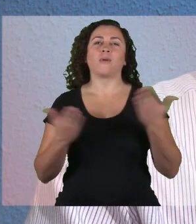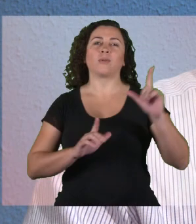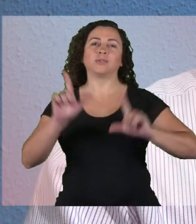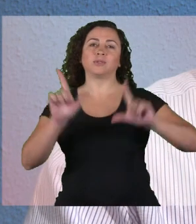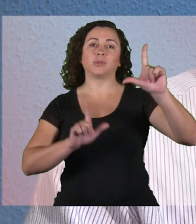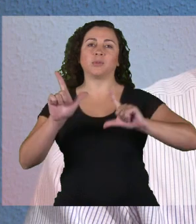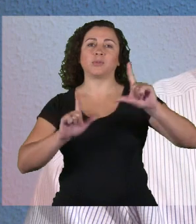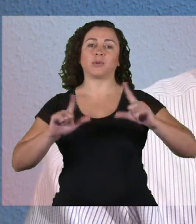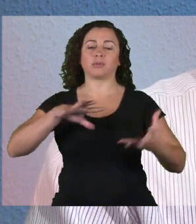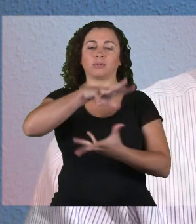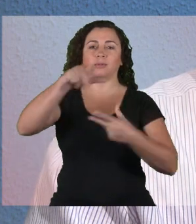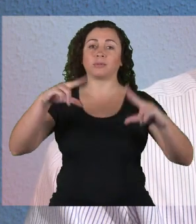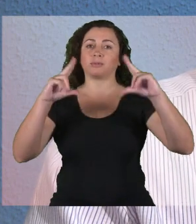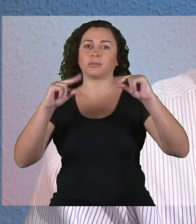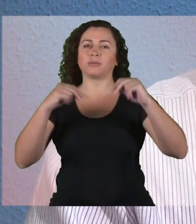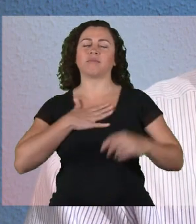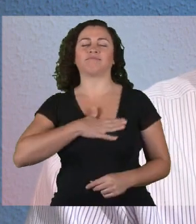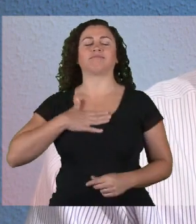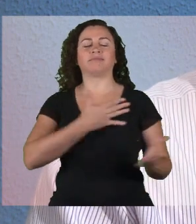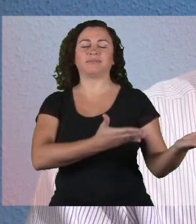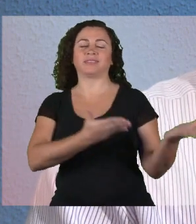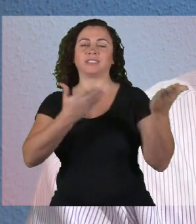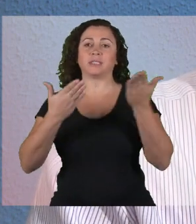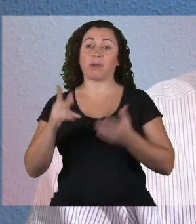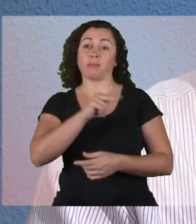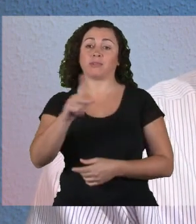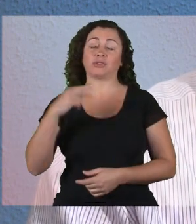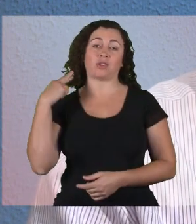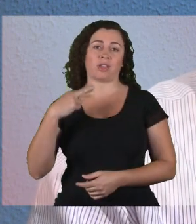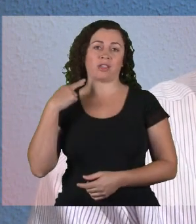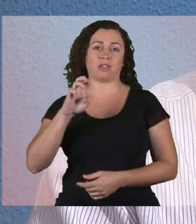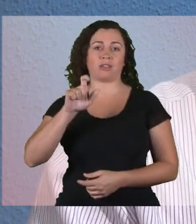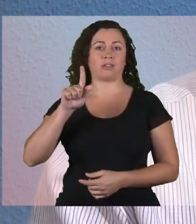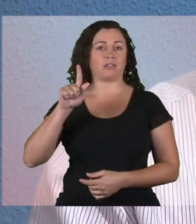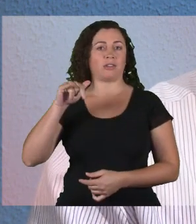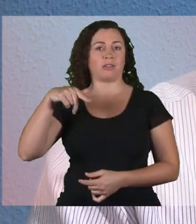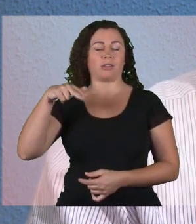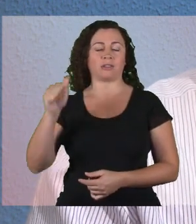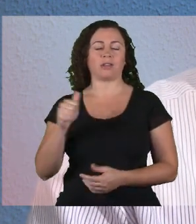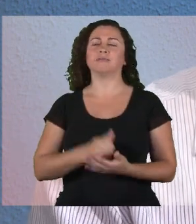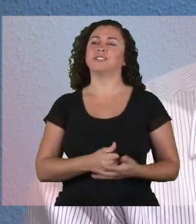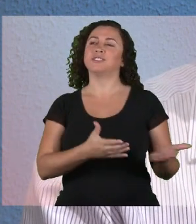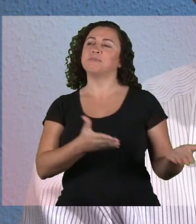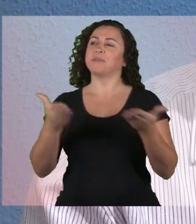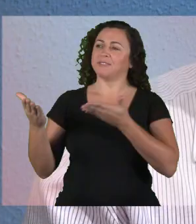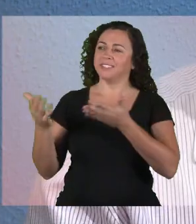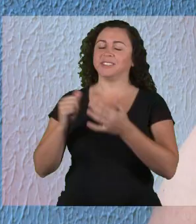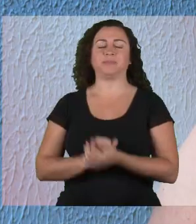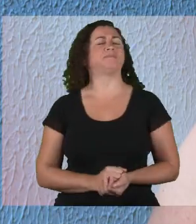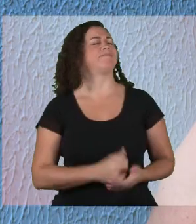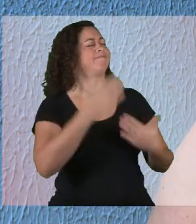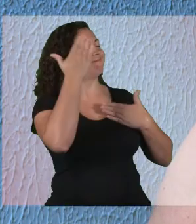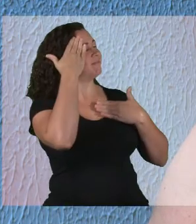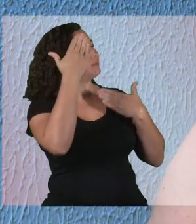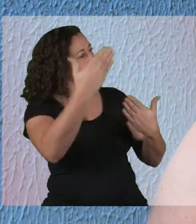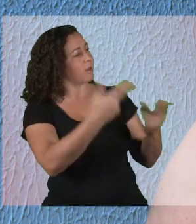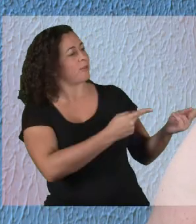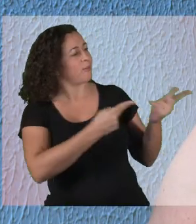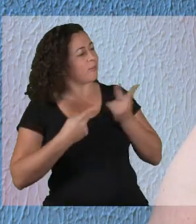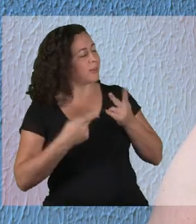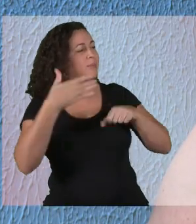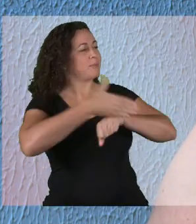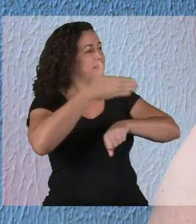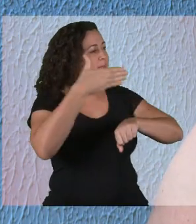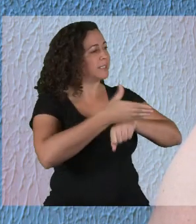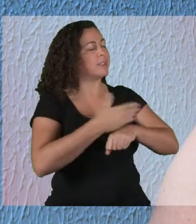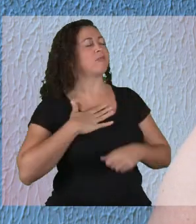Hoje o programa Diálogo Sem Fronteiras tem a satisfação de receber a professora Regina Maria de Souza. Seja bem-vinda, professora. Eu agradeço